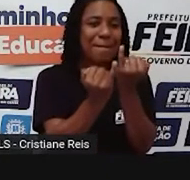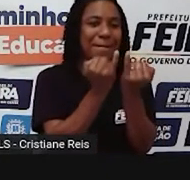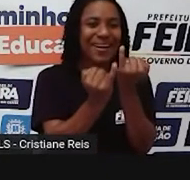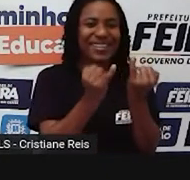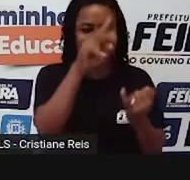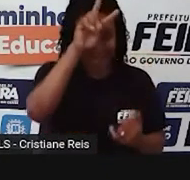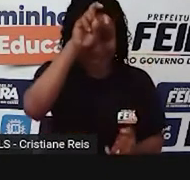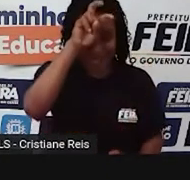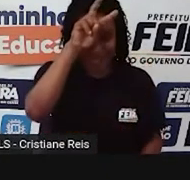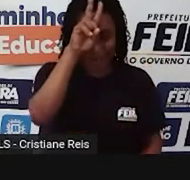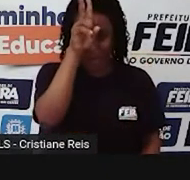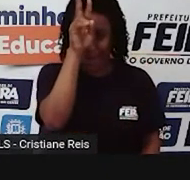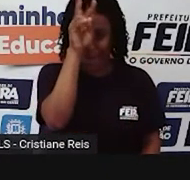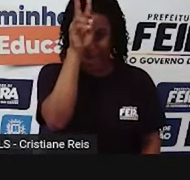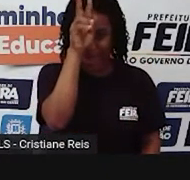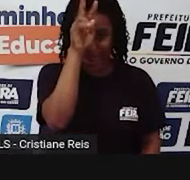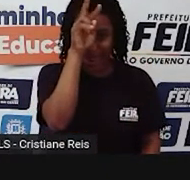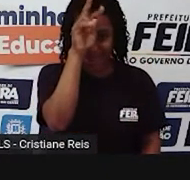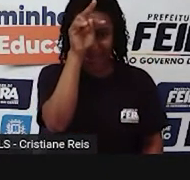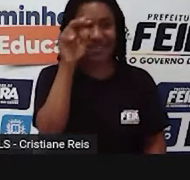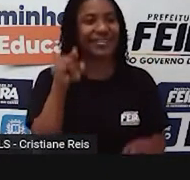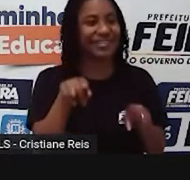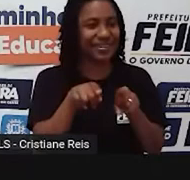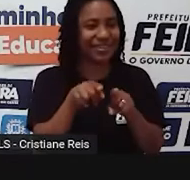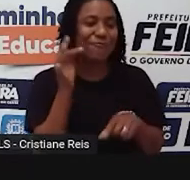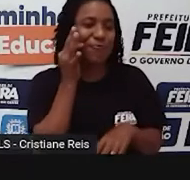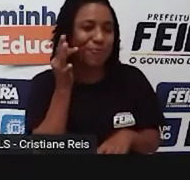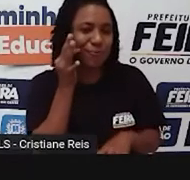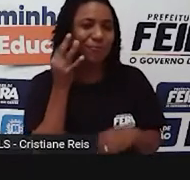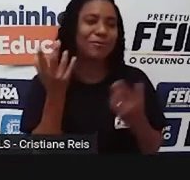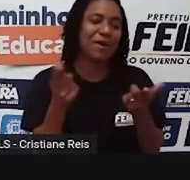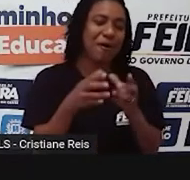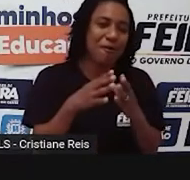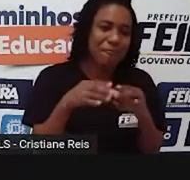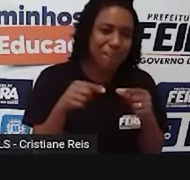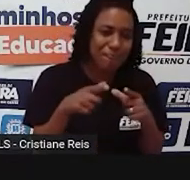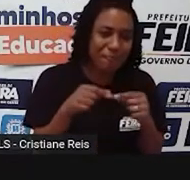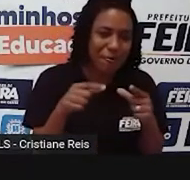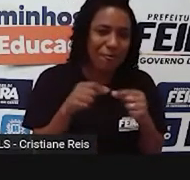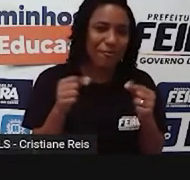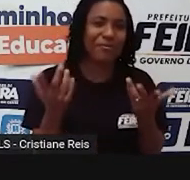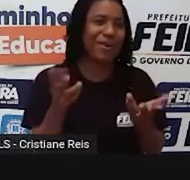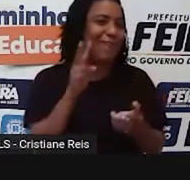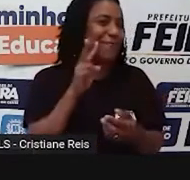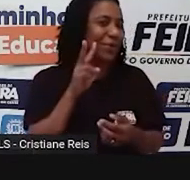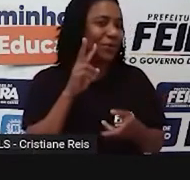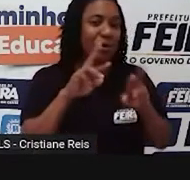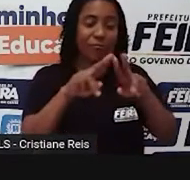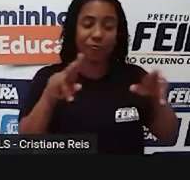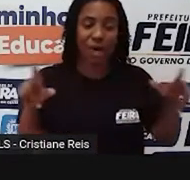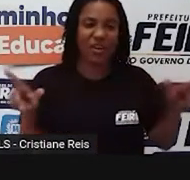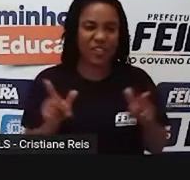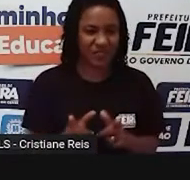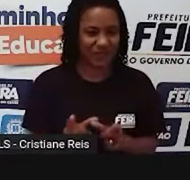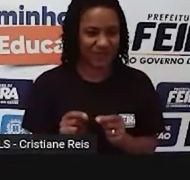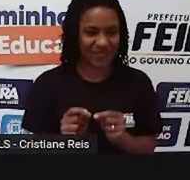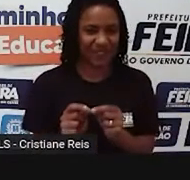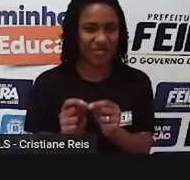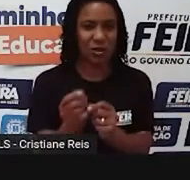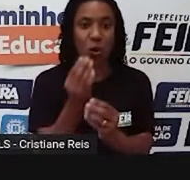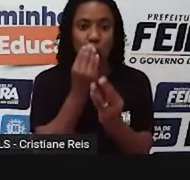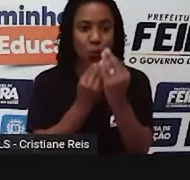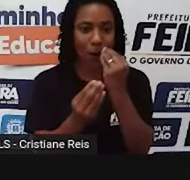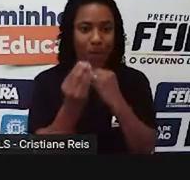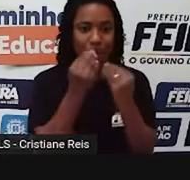consumindo folhas mortas, restos de fruta, casca de verduras. Os próprios fungos, eles conseguem consumir até